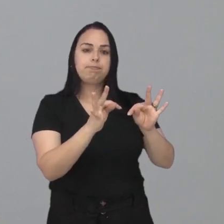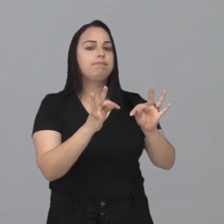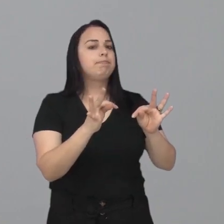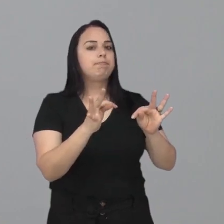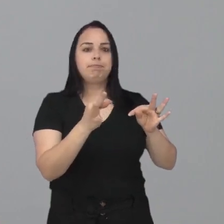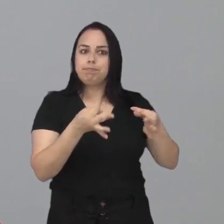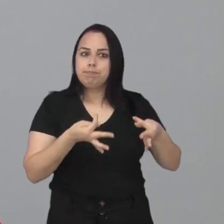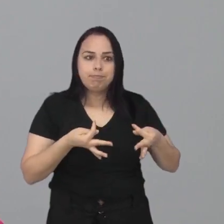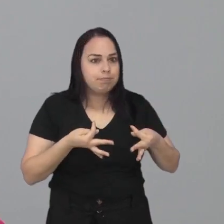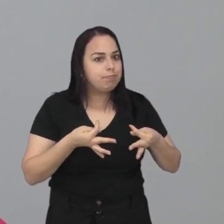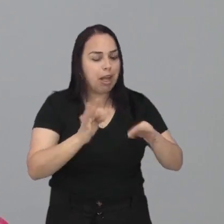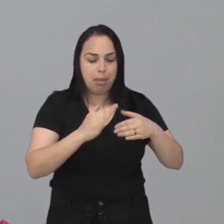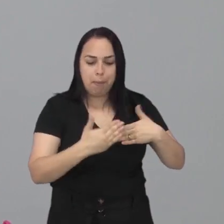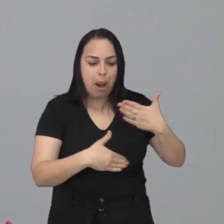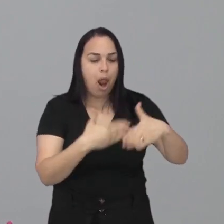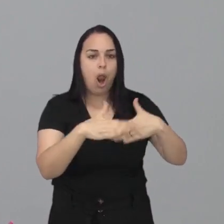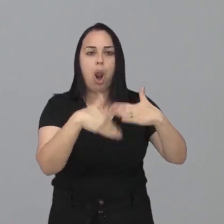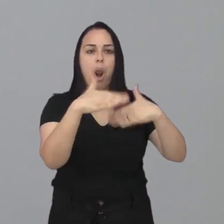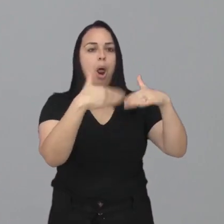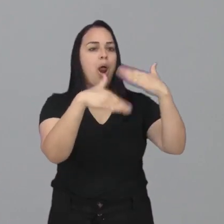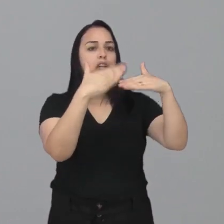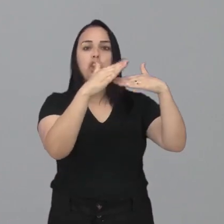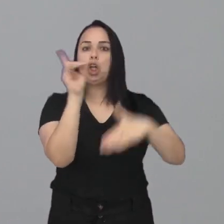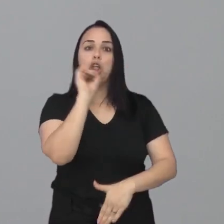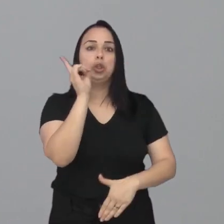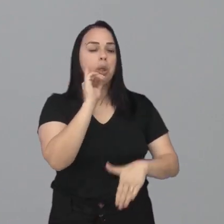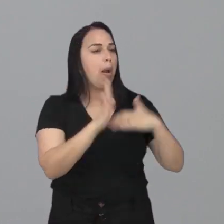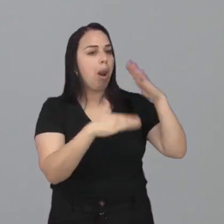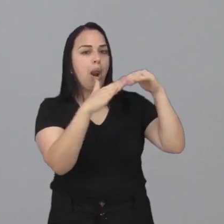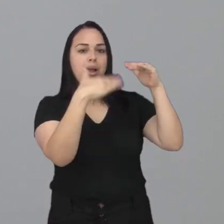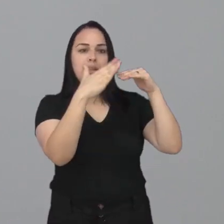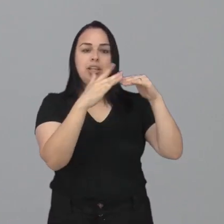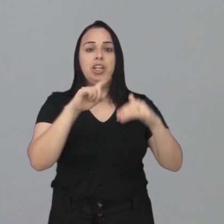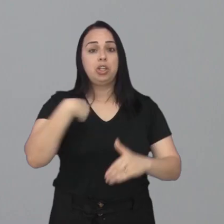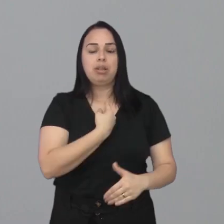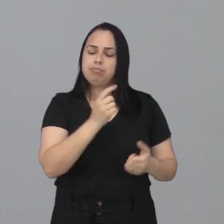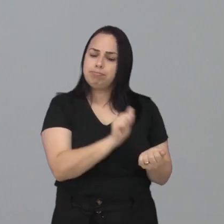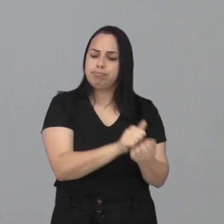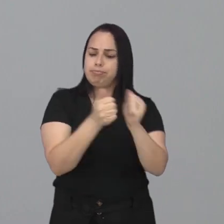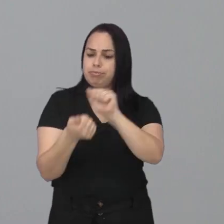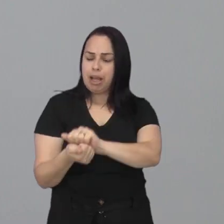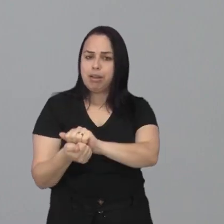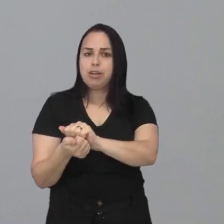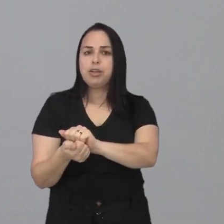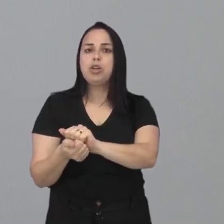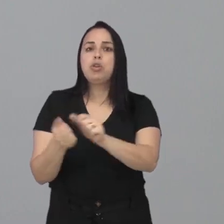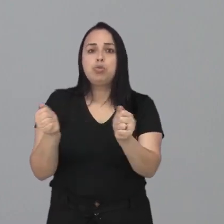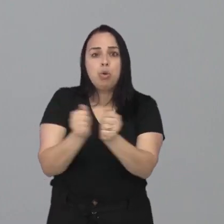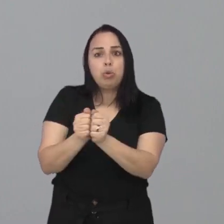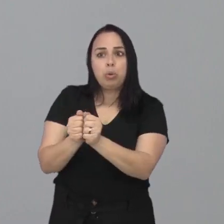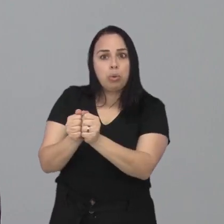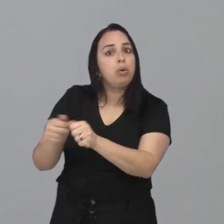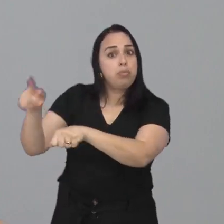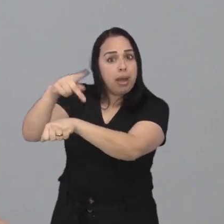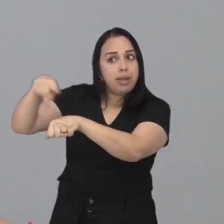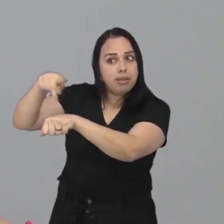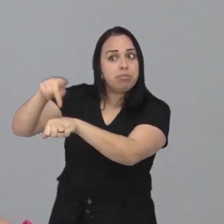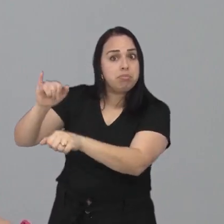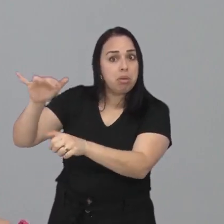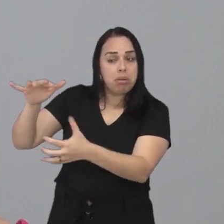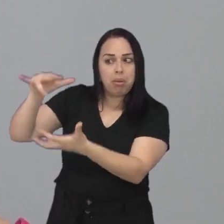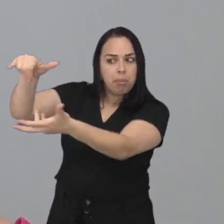estão em curso diariamente e a gente tem que ter essa adaptação com o mercado internacional.